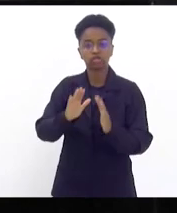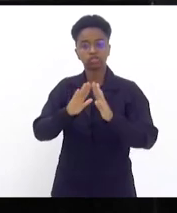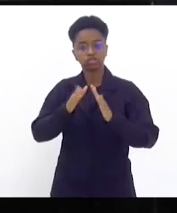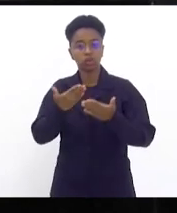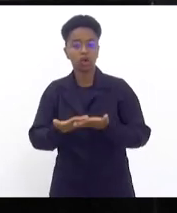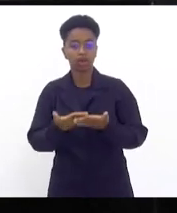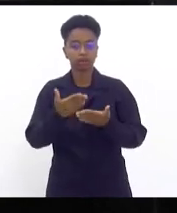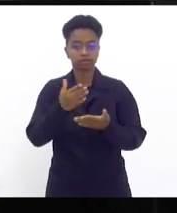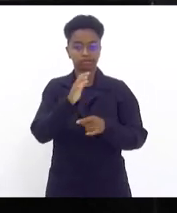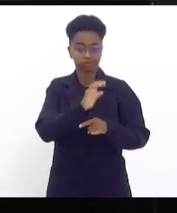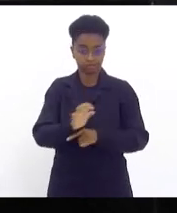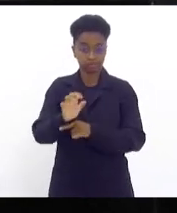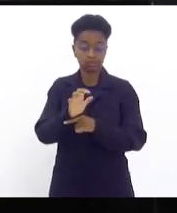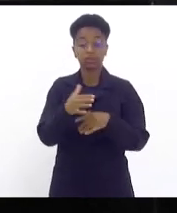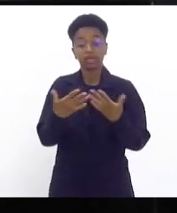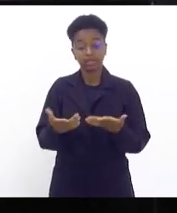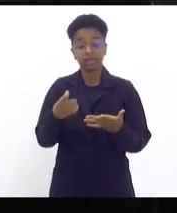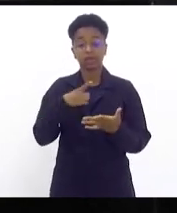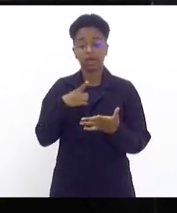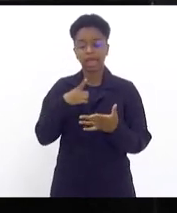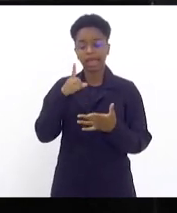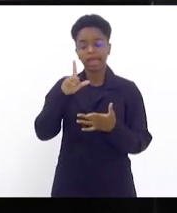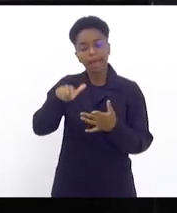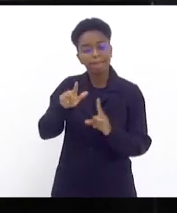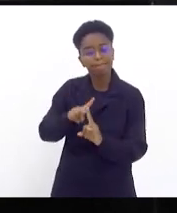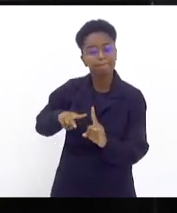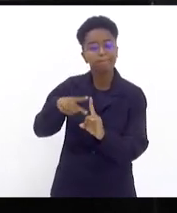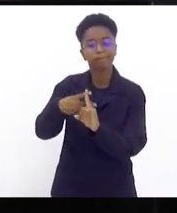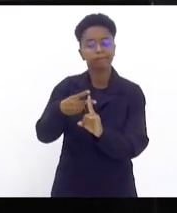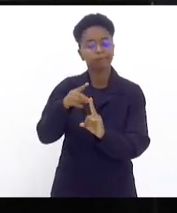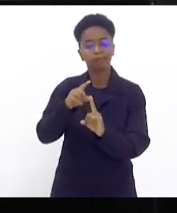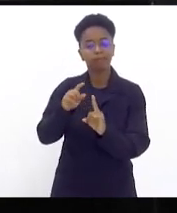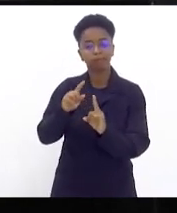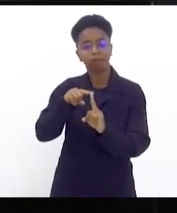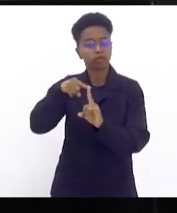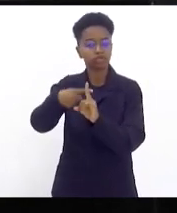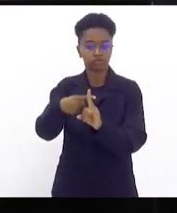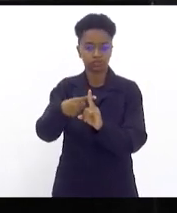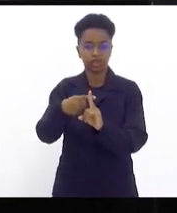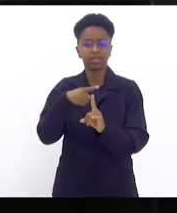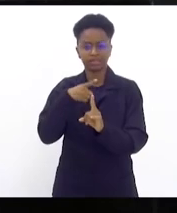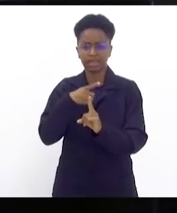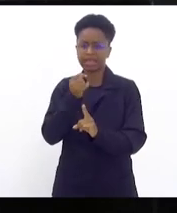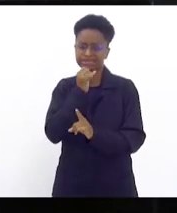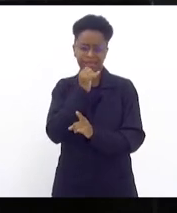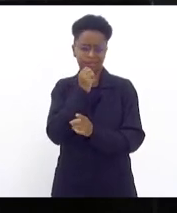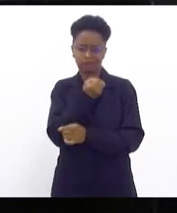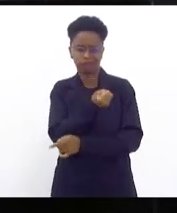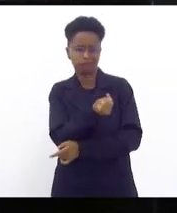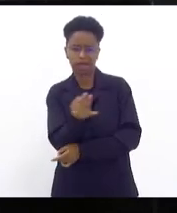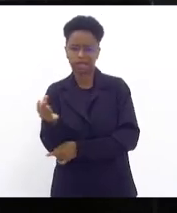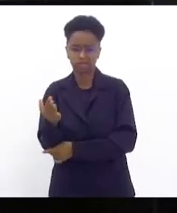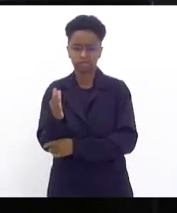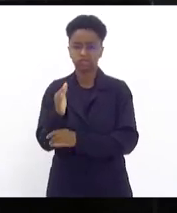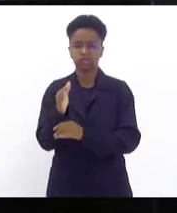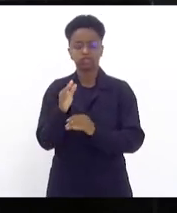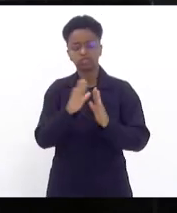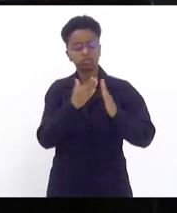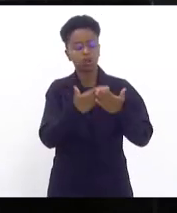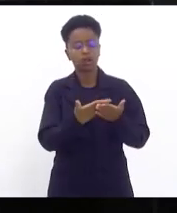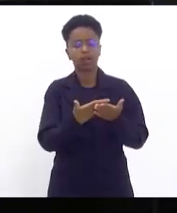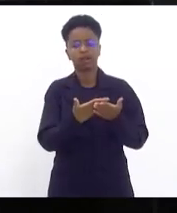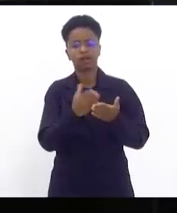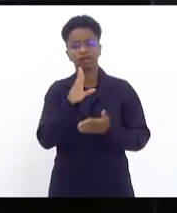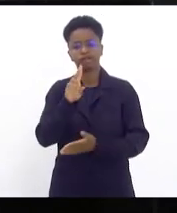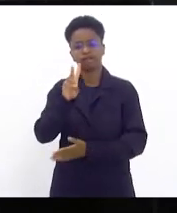extremamente benéfica e nós temos aqui N exemplos de que as escolas vocacionadas, as escolas